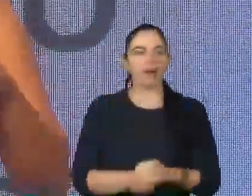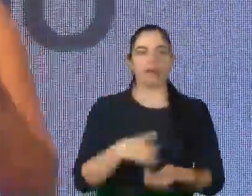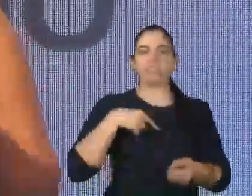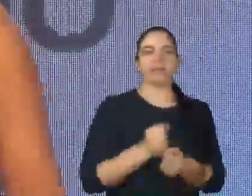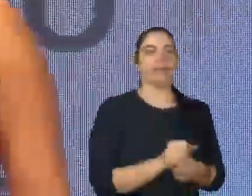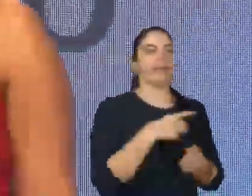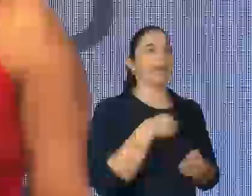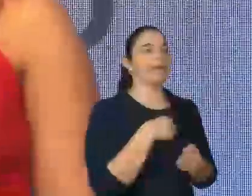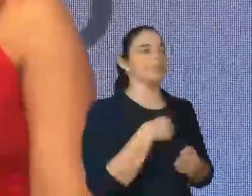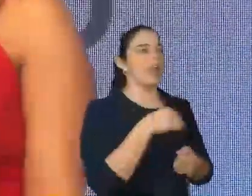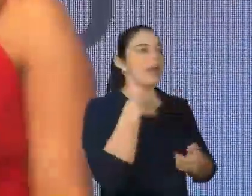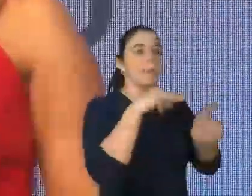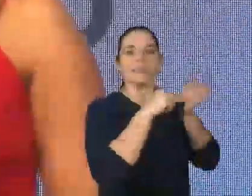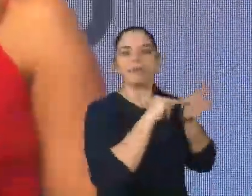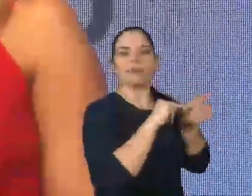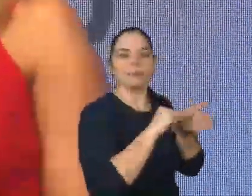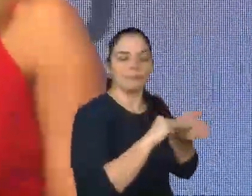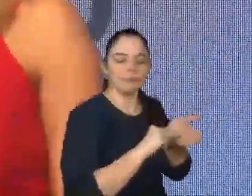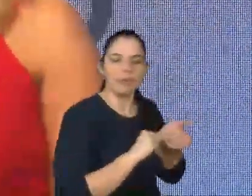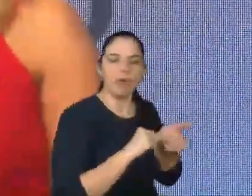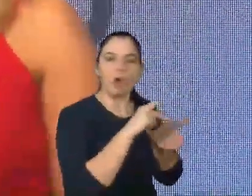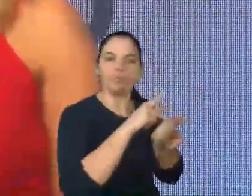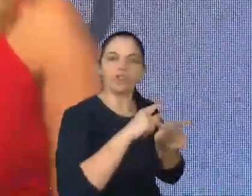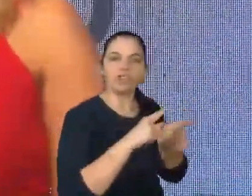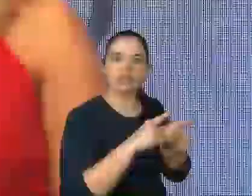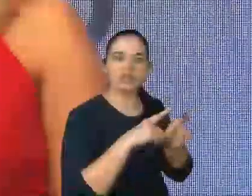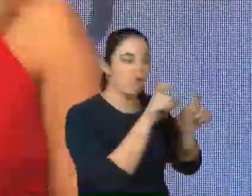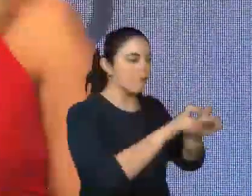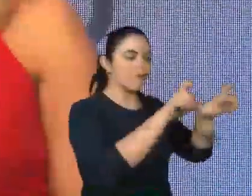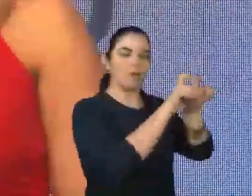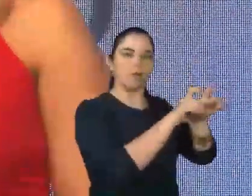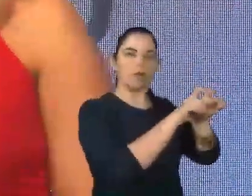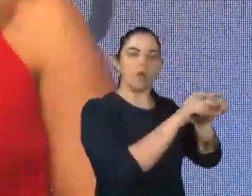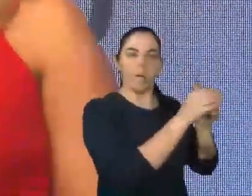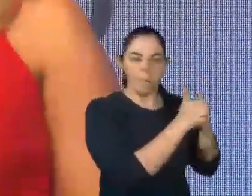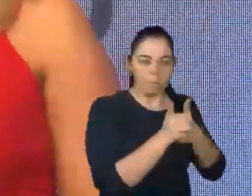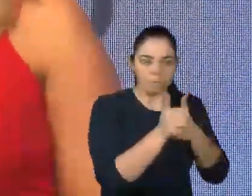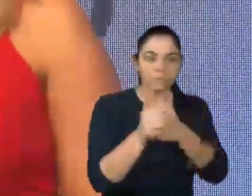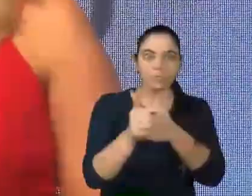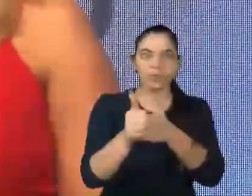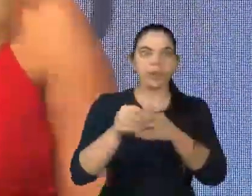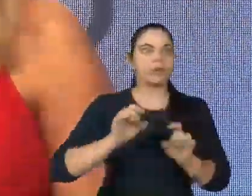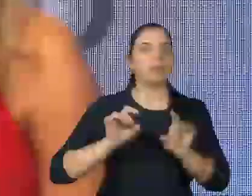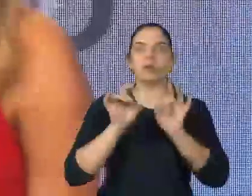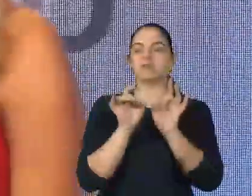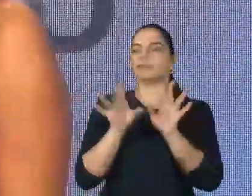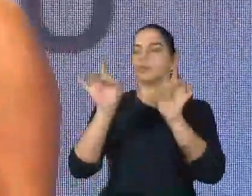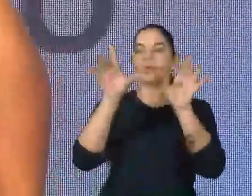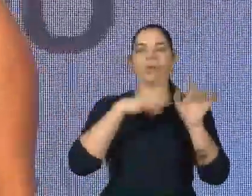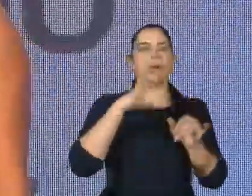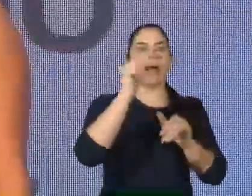chat, colocando as suas dúvidas. E o professor começou a organizar aulas específicas para qualquer